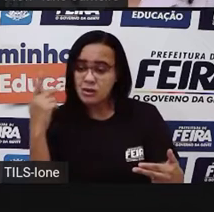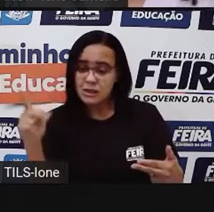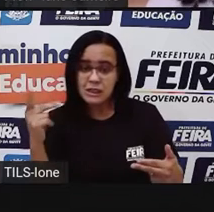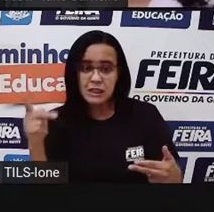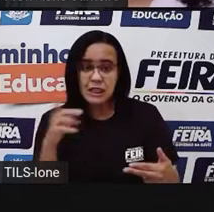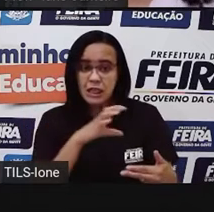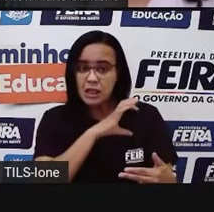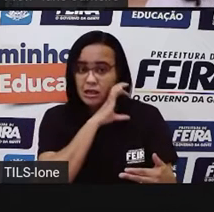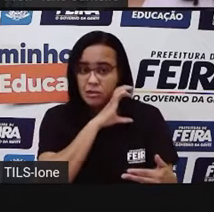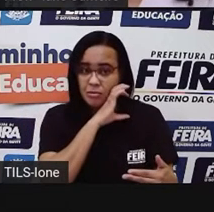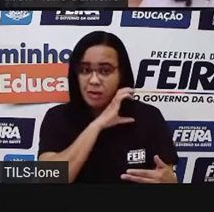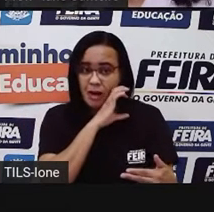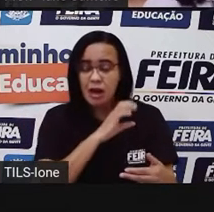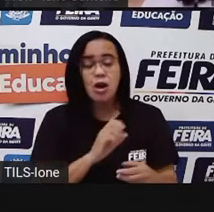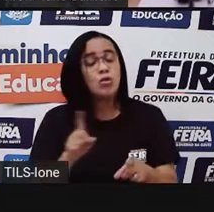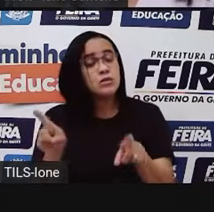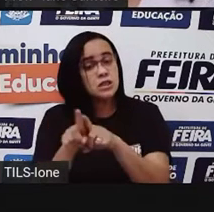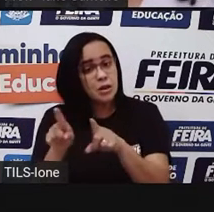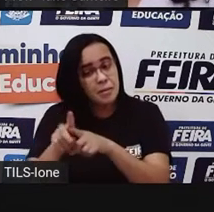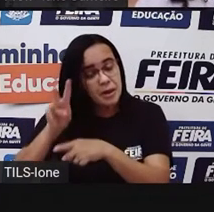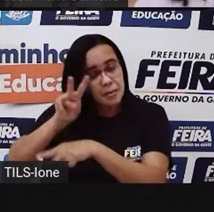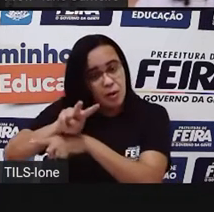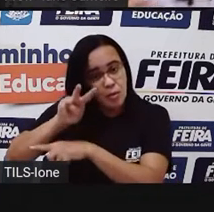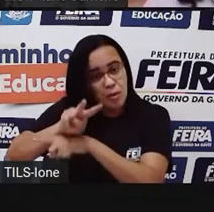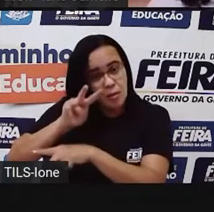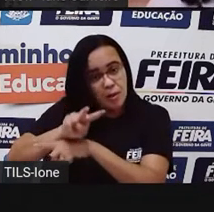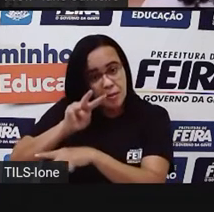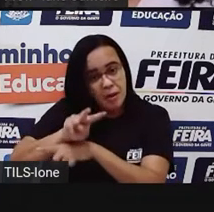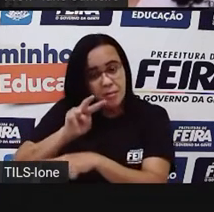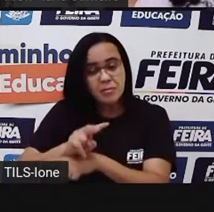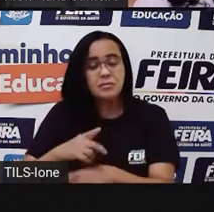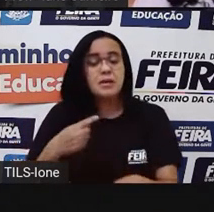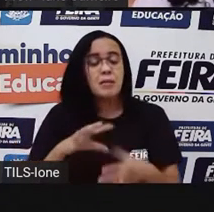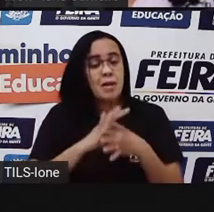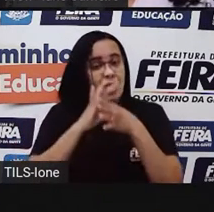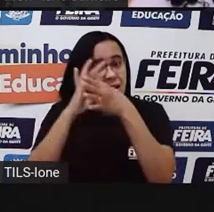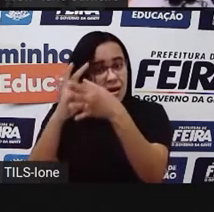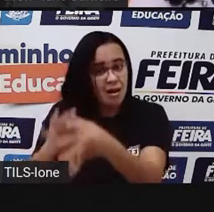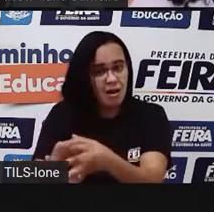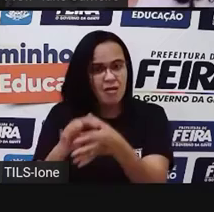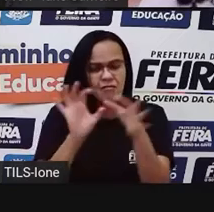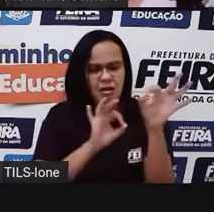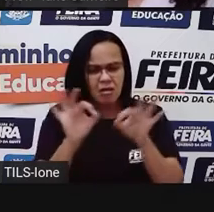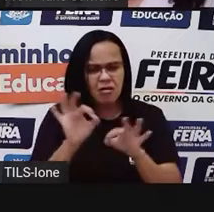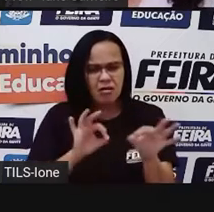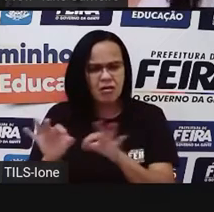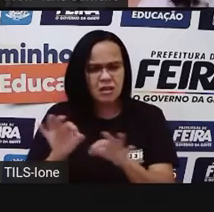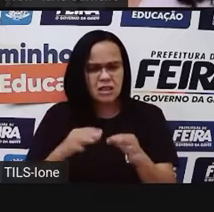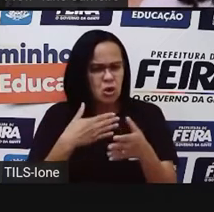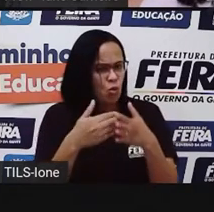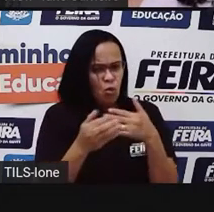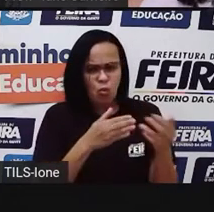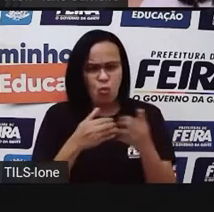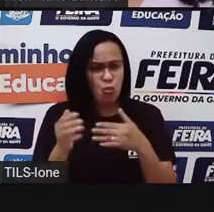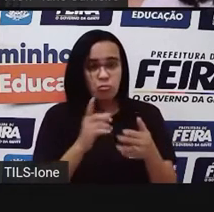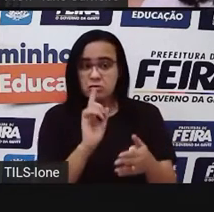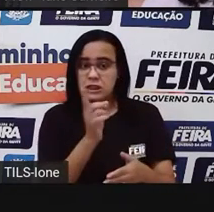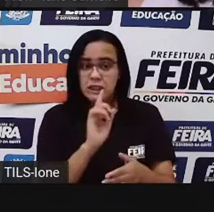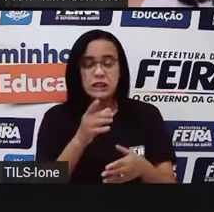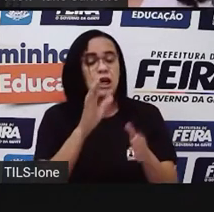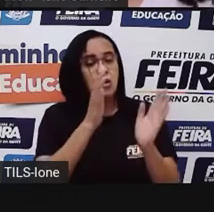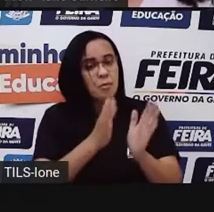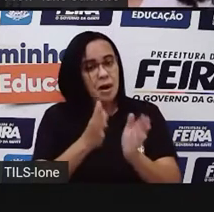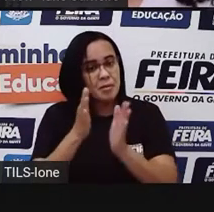bichinho. Porque ele também não pode viajar aí, de qualquer forma, nos carros ou nos ônibus, né? Então, a gente divide os meios de